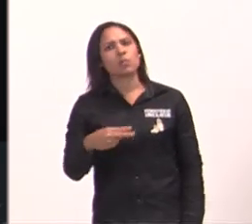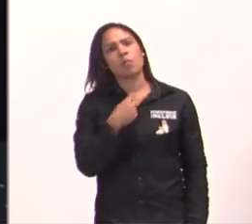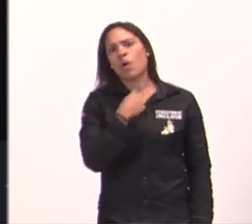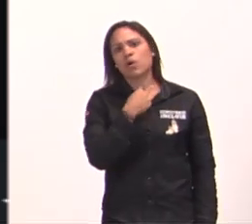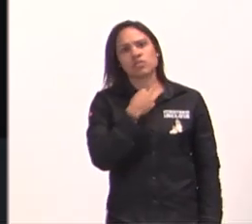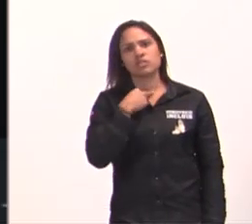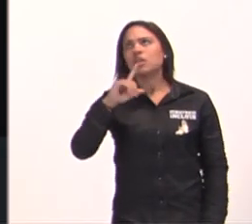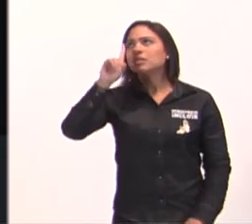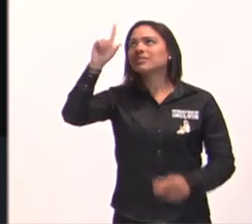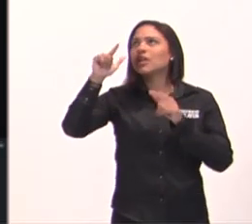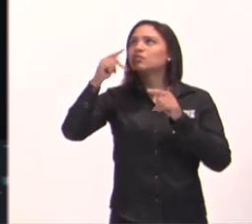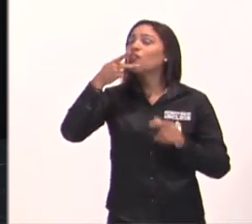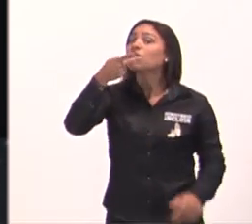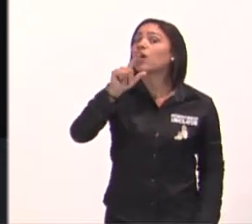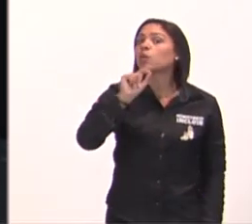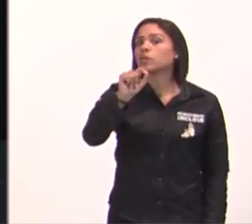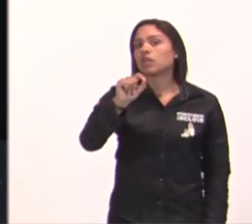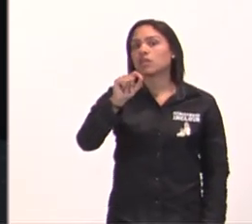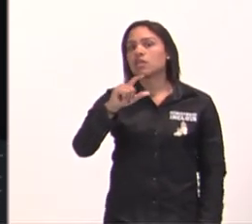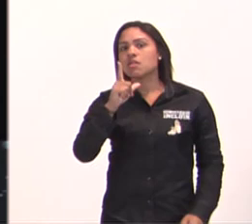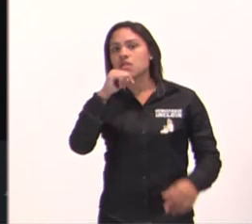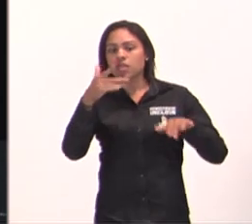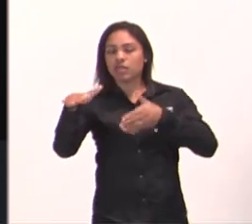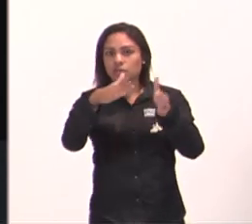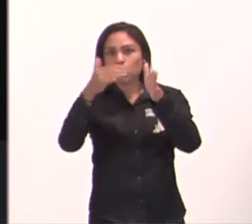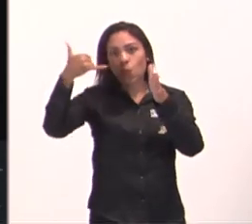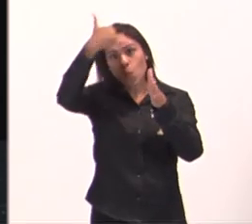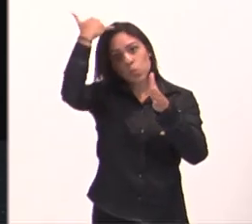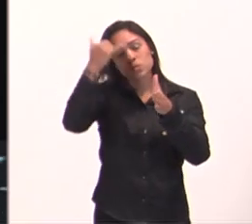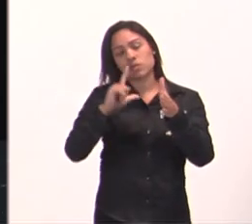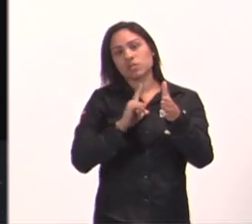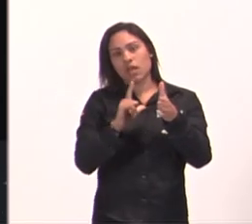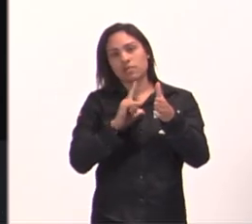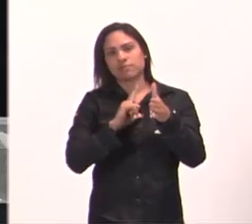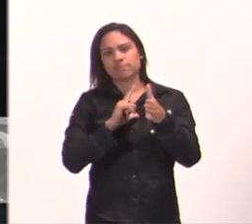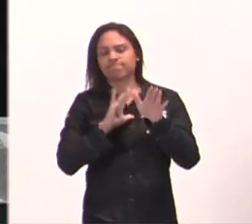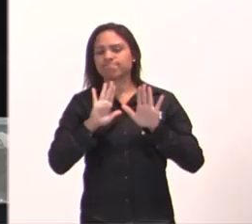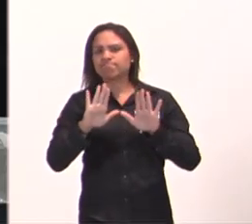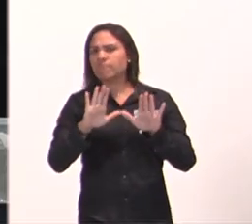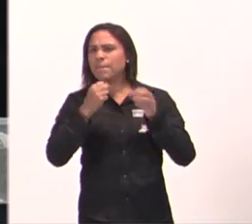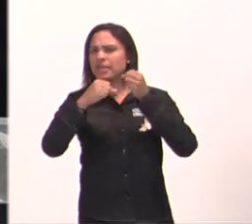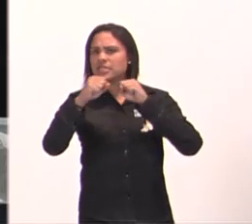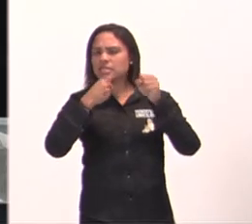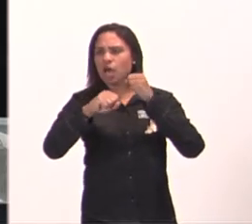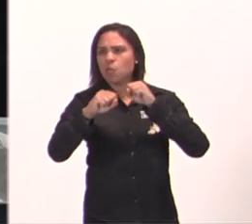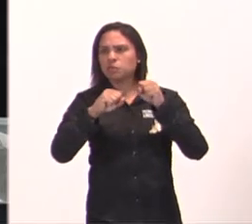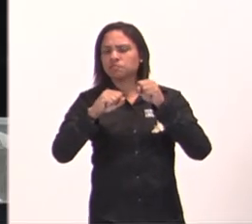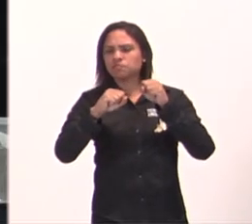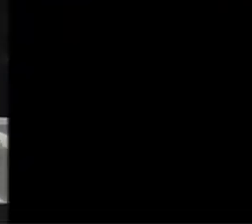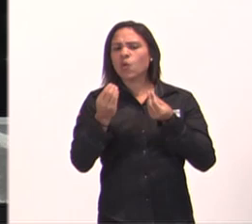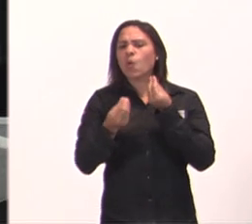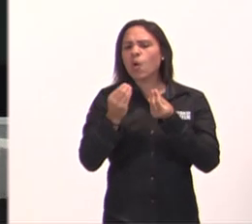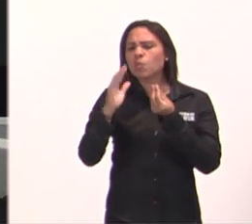Deus está dizendo, há um rio de unção, tem um rio de unção, mas por que o salmista entende que Deus